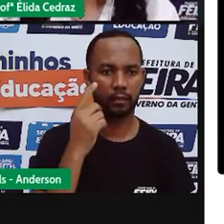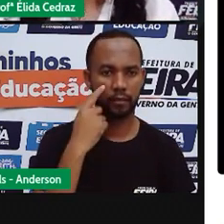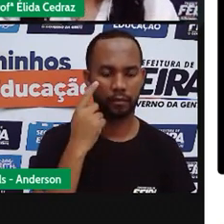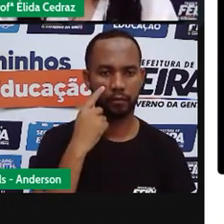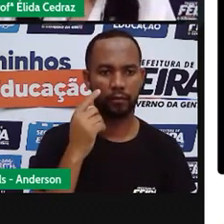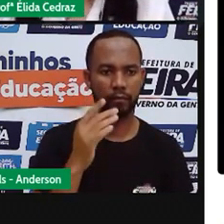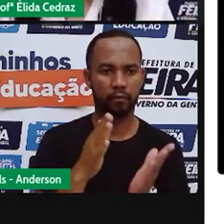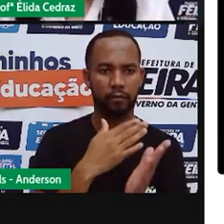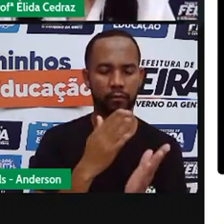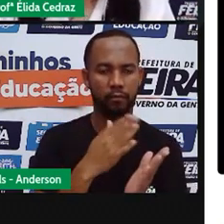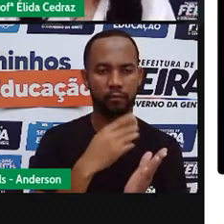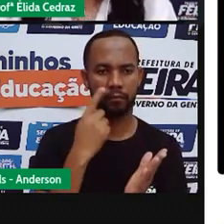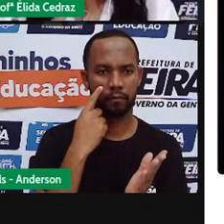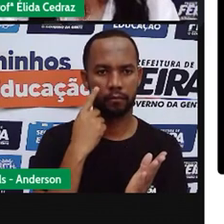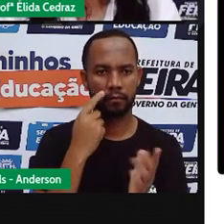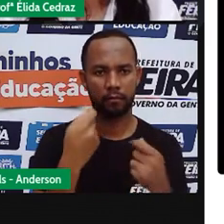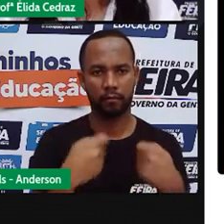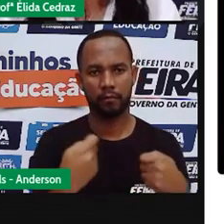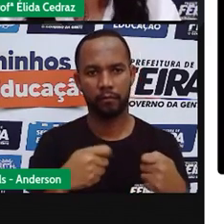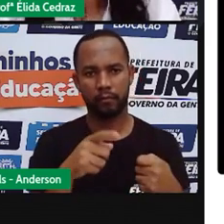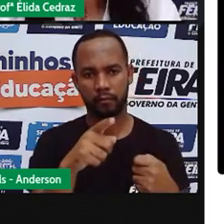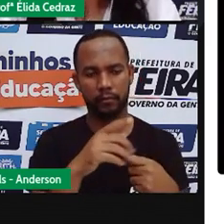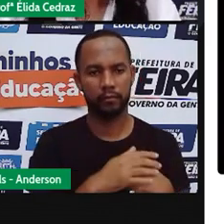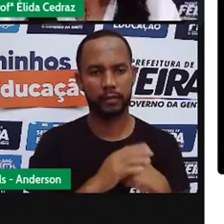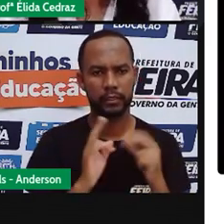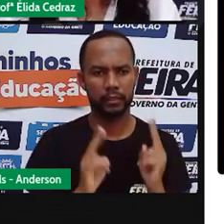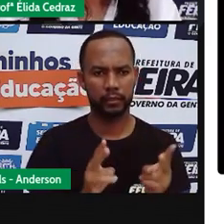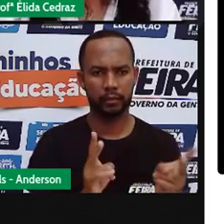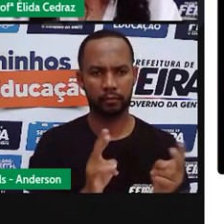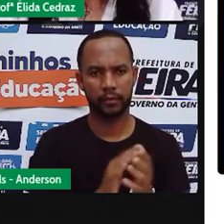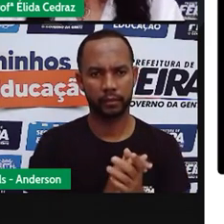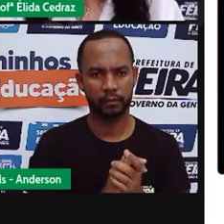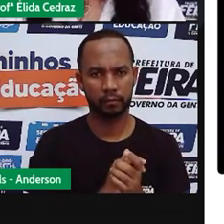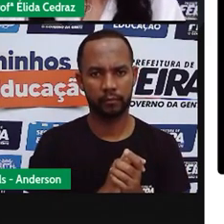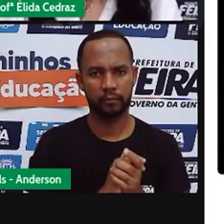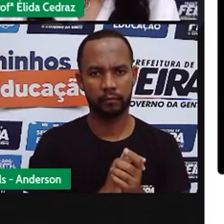Navegar é preciso. Arriscar-se, não.